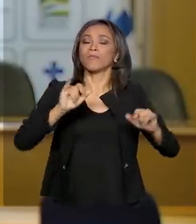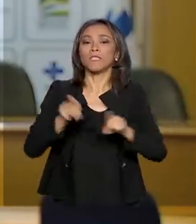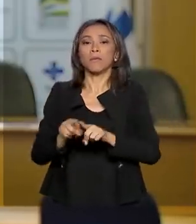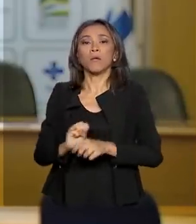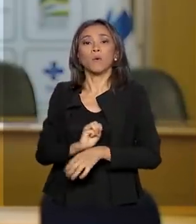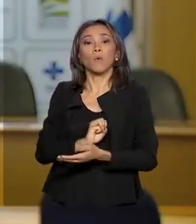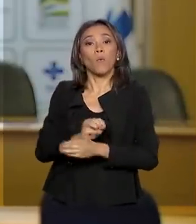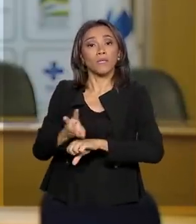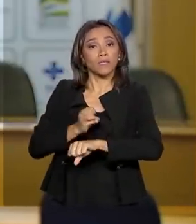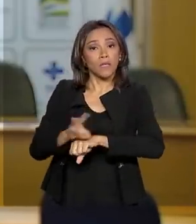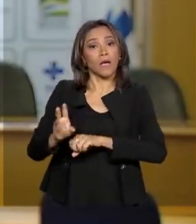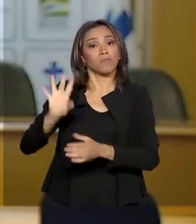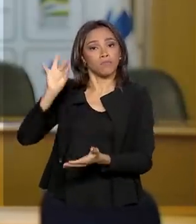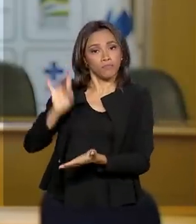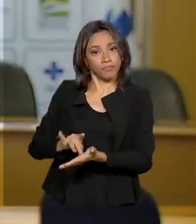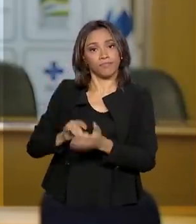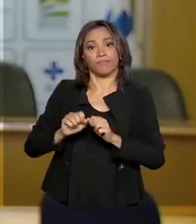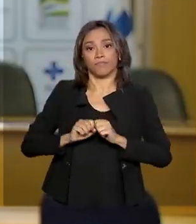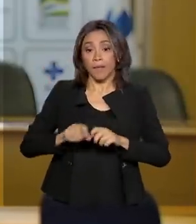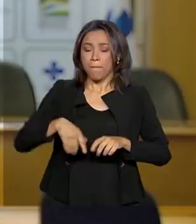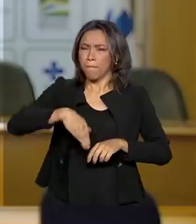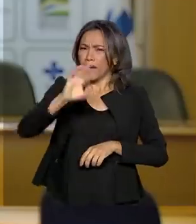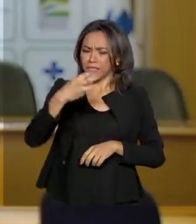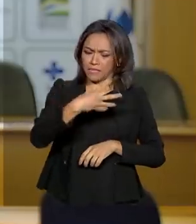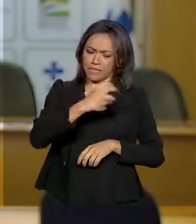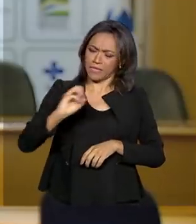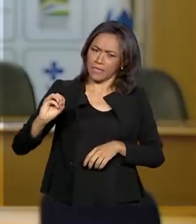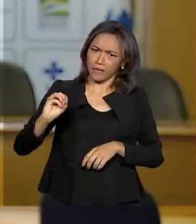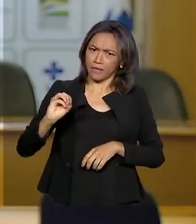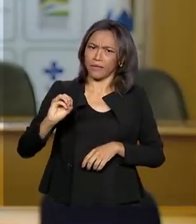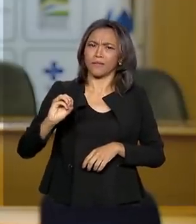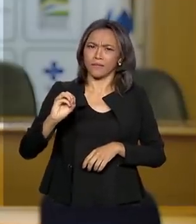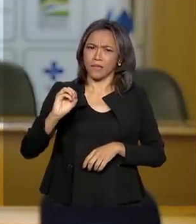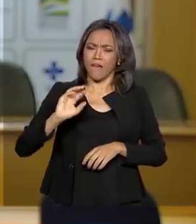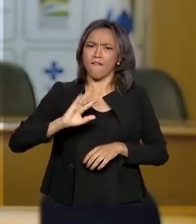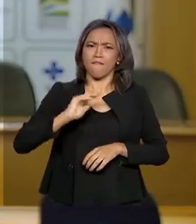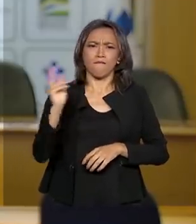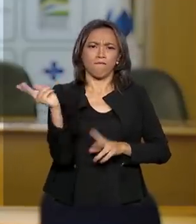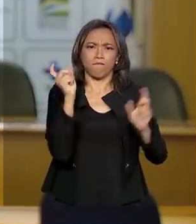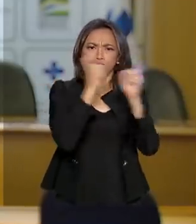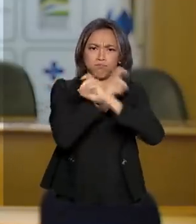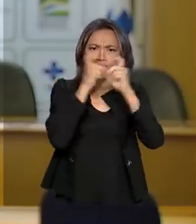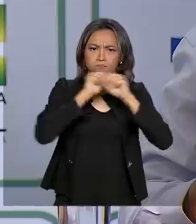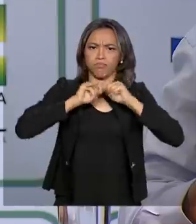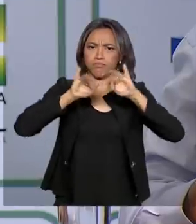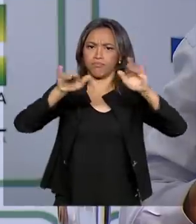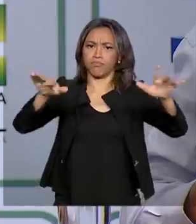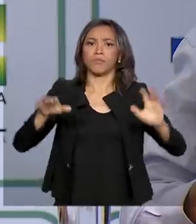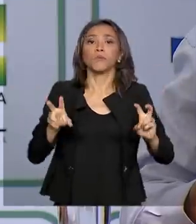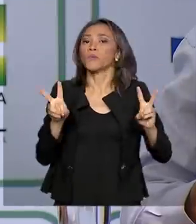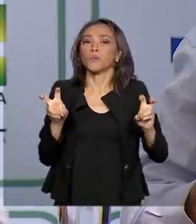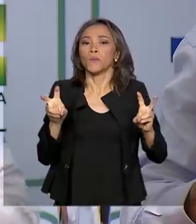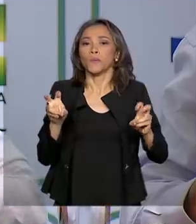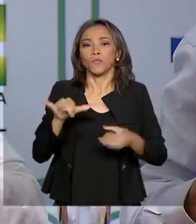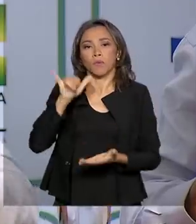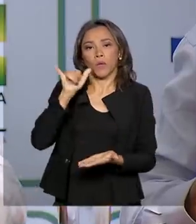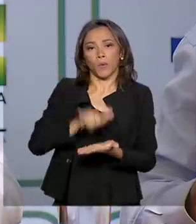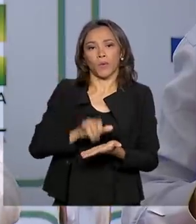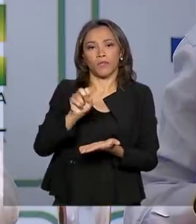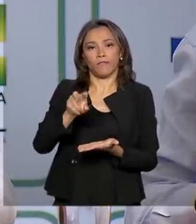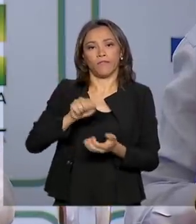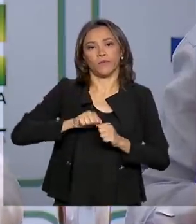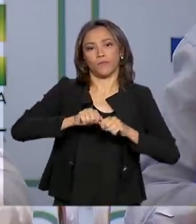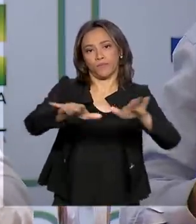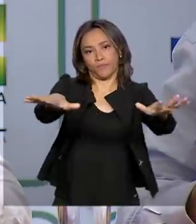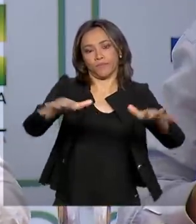São mais de 300 mensagens por dia com notícias falsas sobre o coronavírus. Tem uma série de informações que